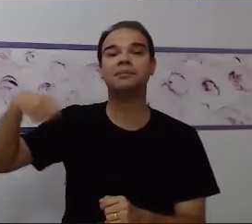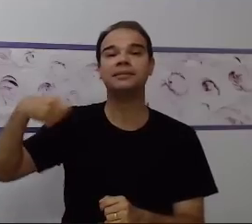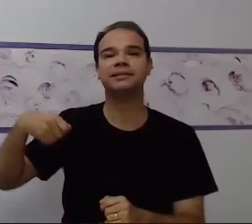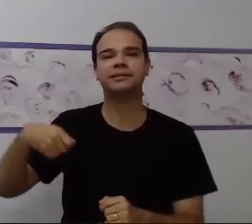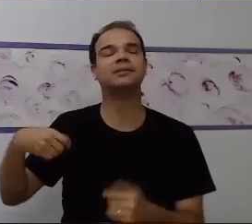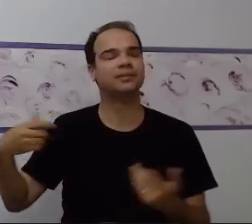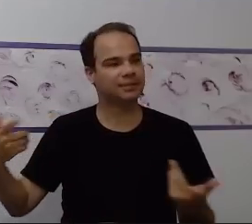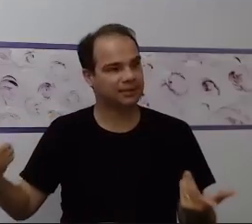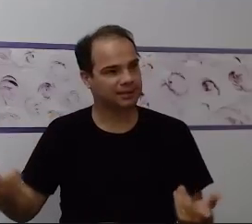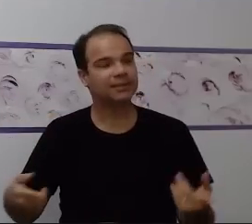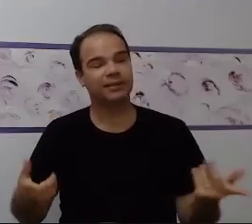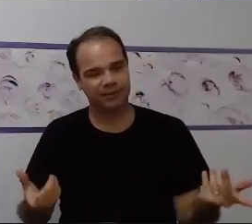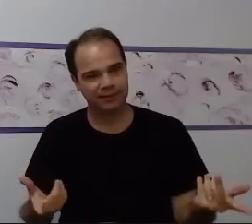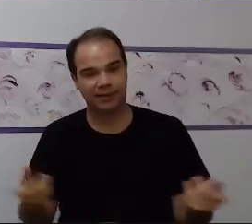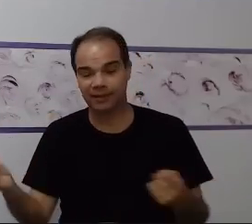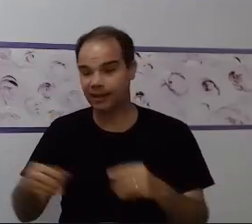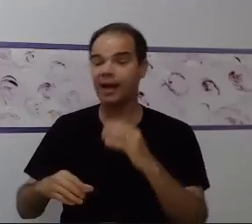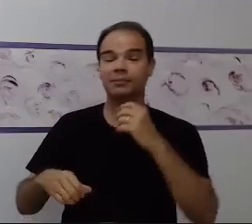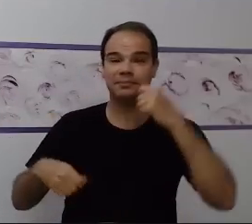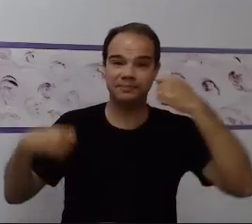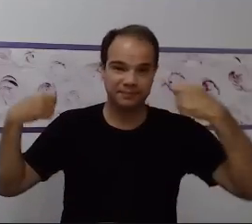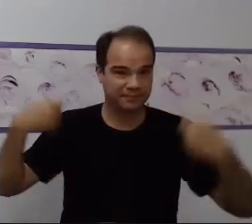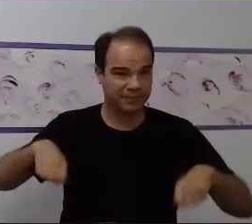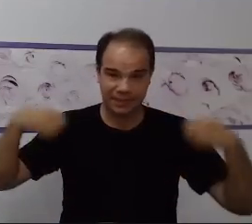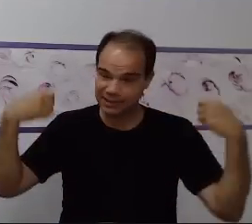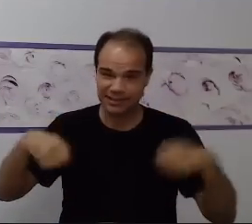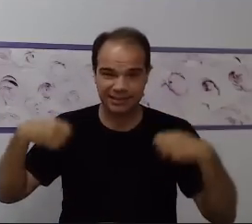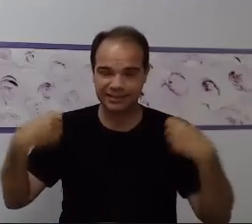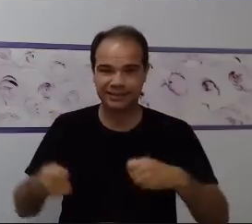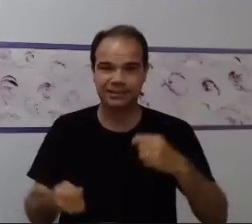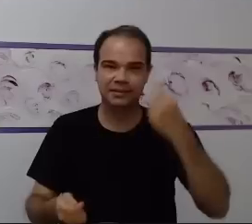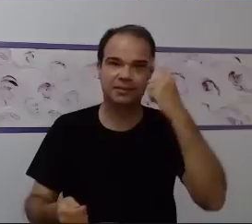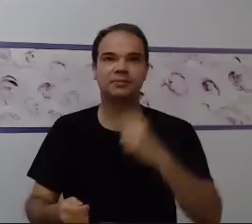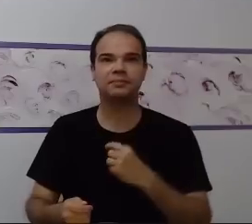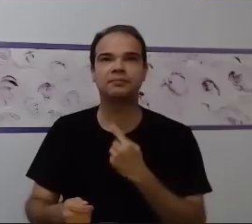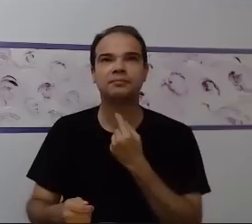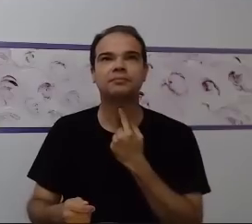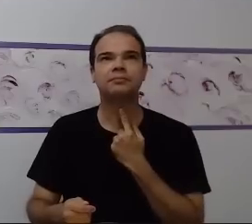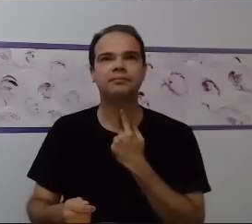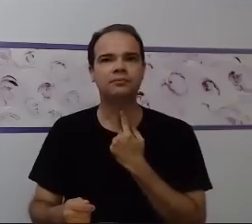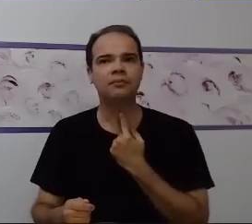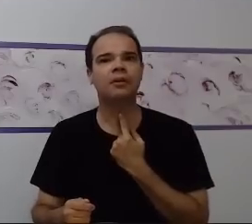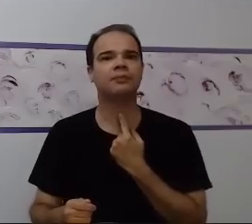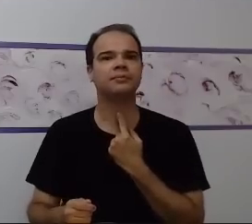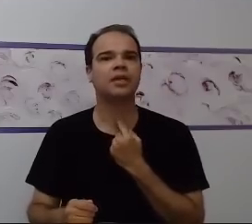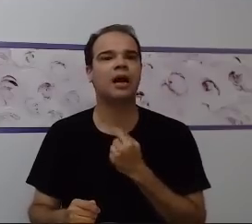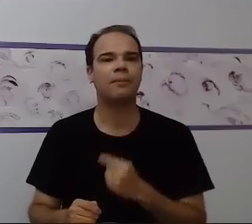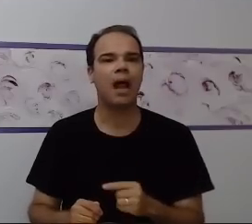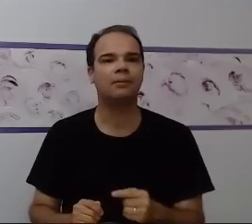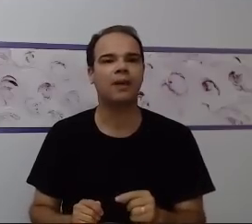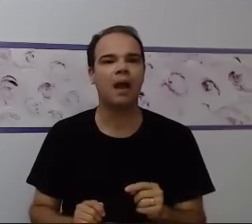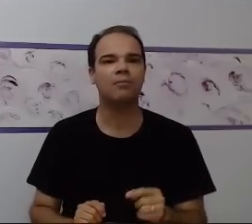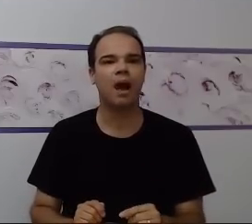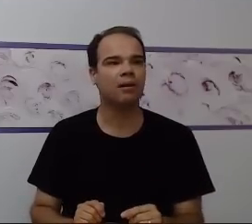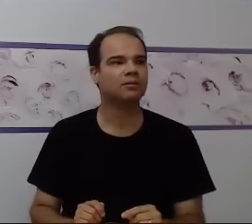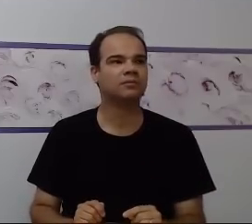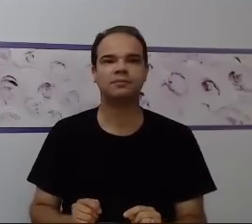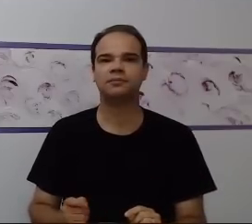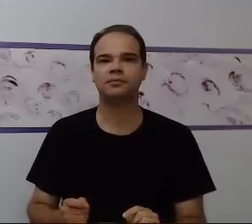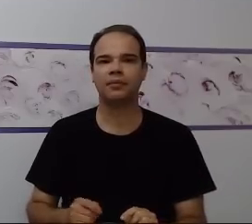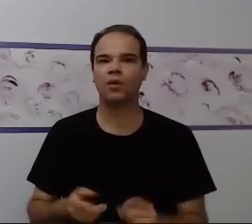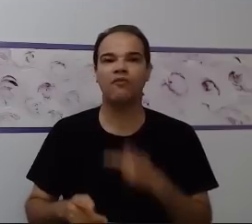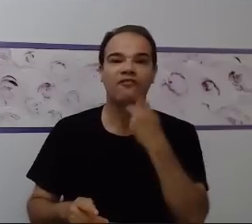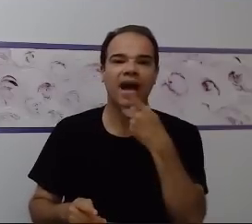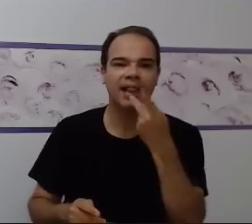desenvolver e viver, E viver de uma maneira funcional. Então, se ela está com sede, ela precisa falar ou mostrar.